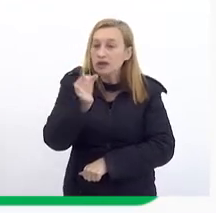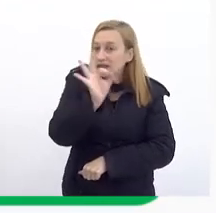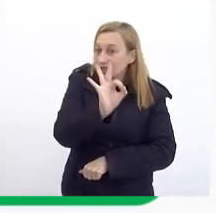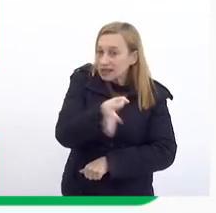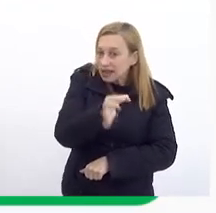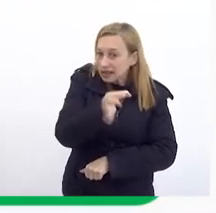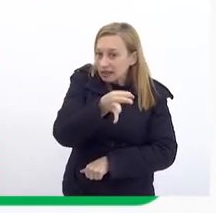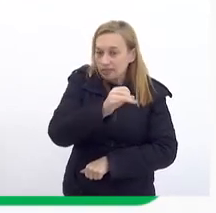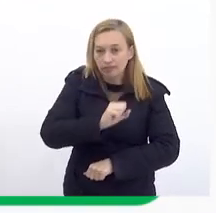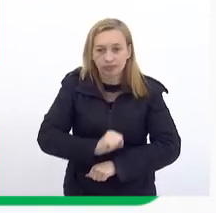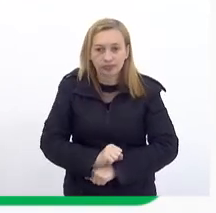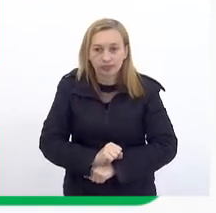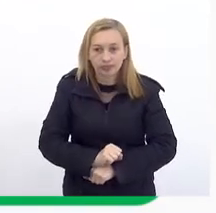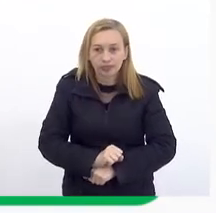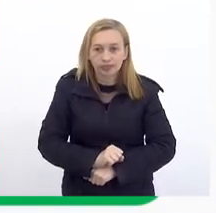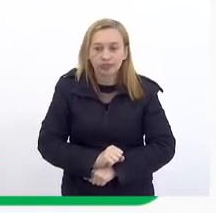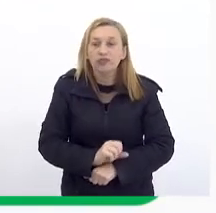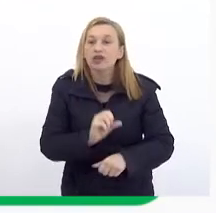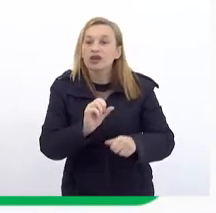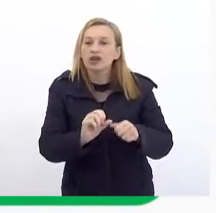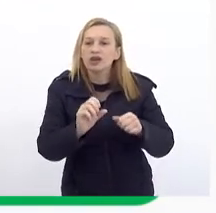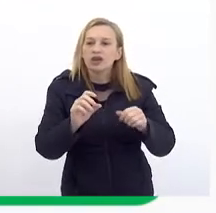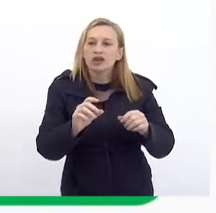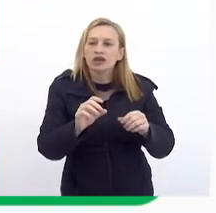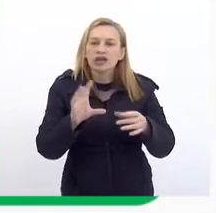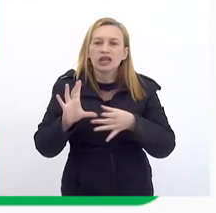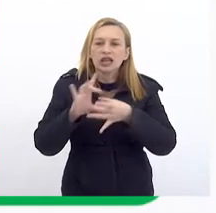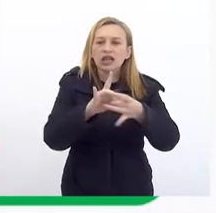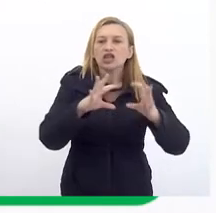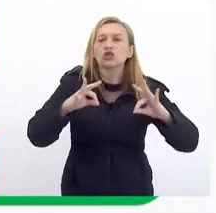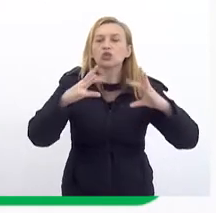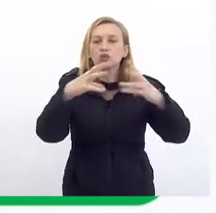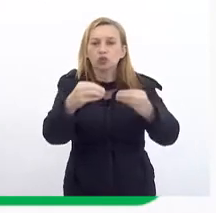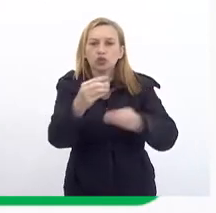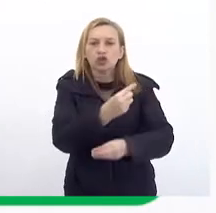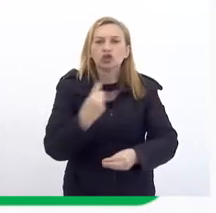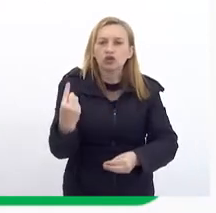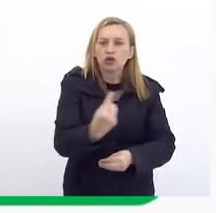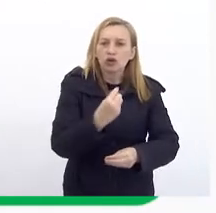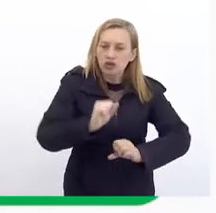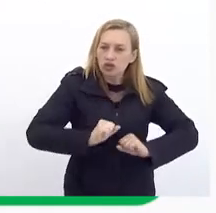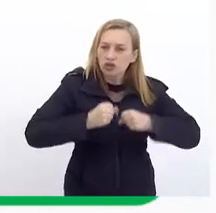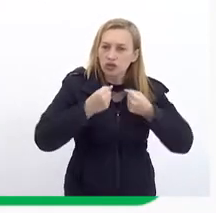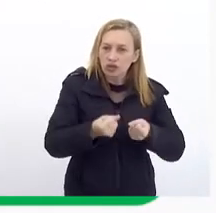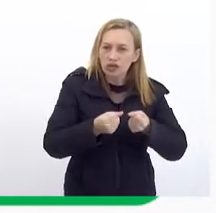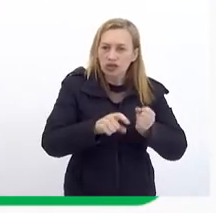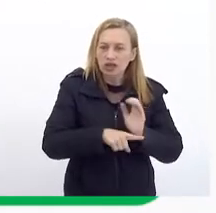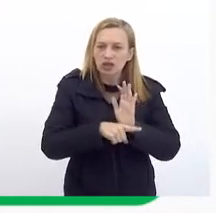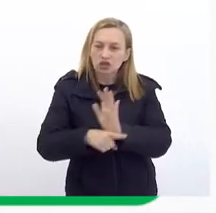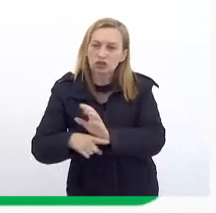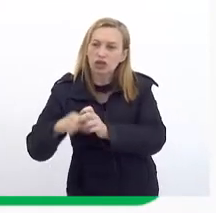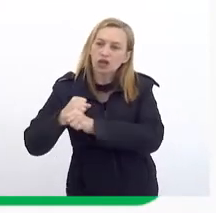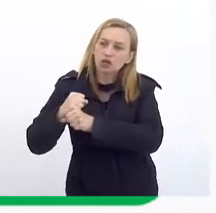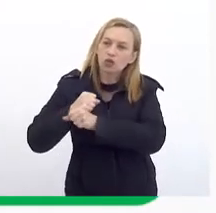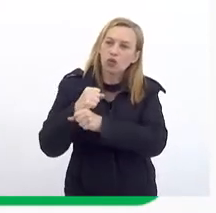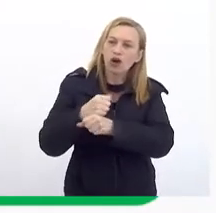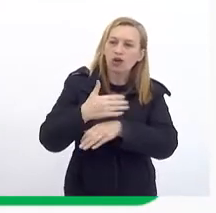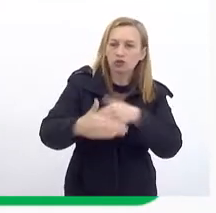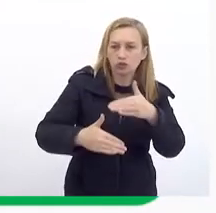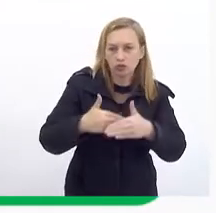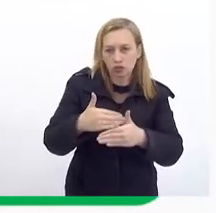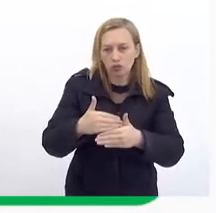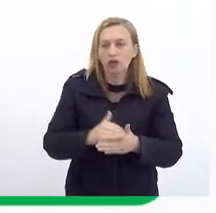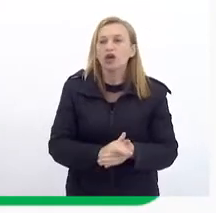Em algo que fale com tudo aquilo Que nós buscamos atender ao longo do ano Para isso